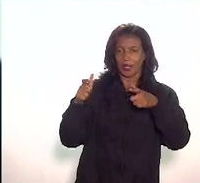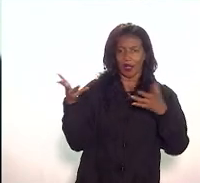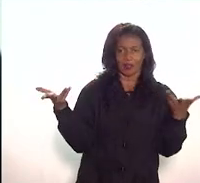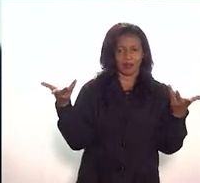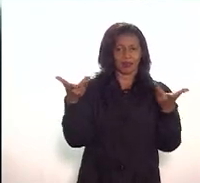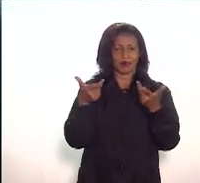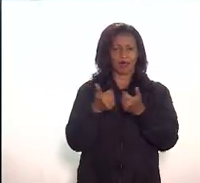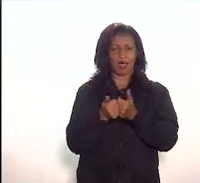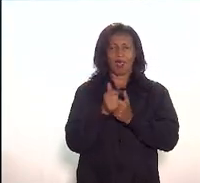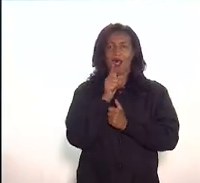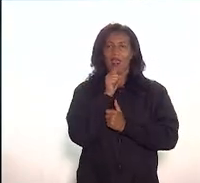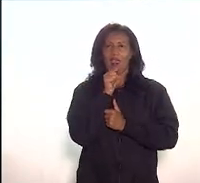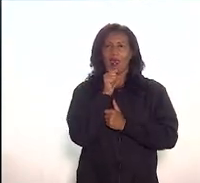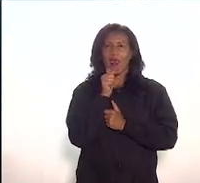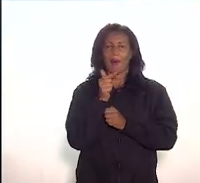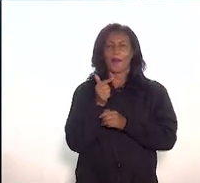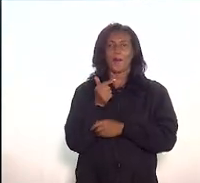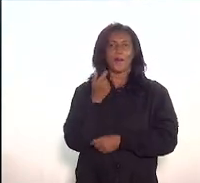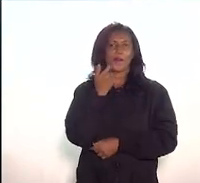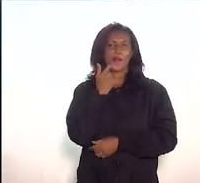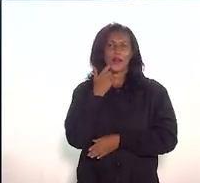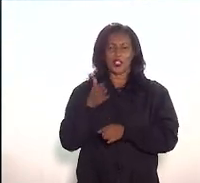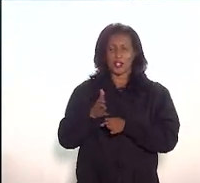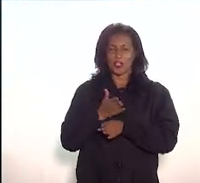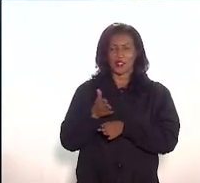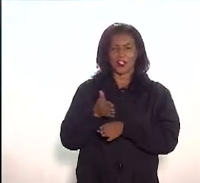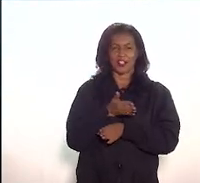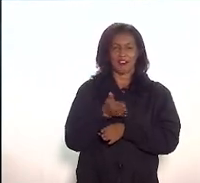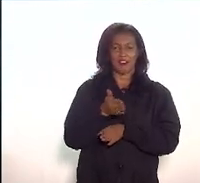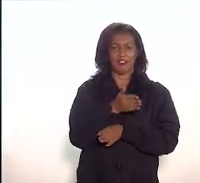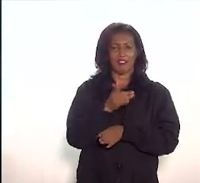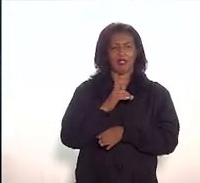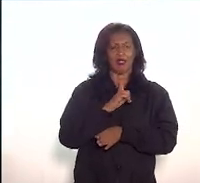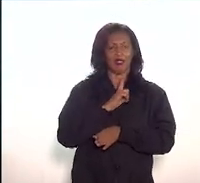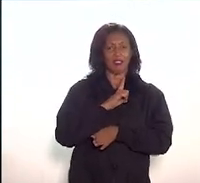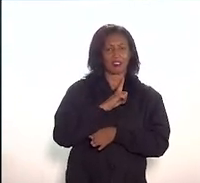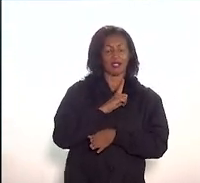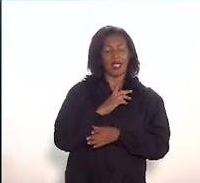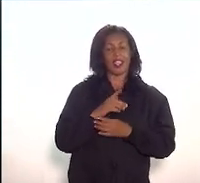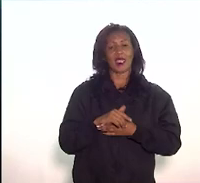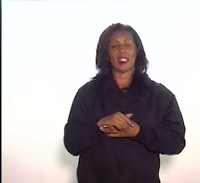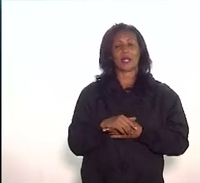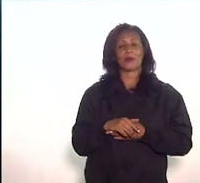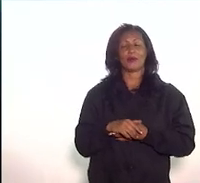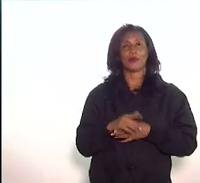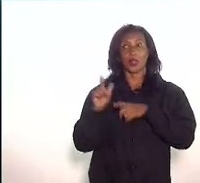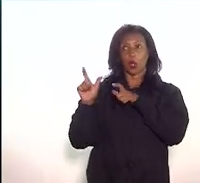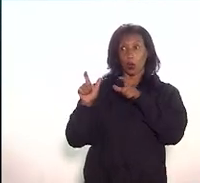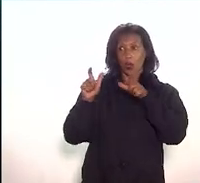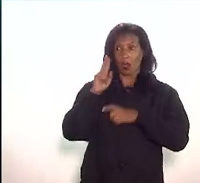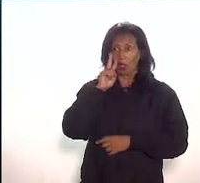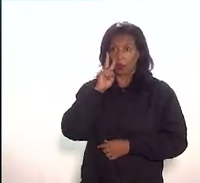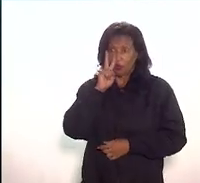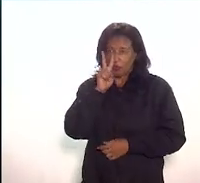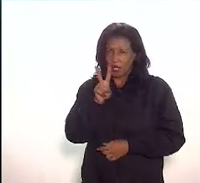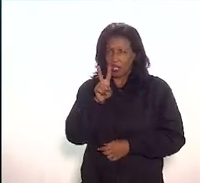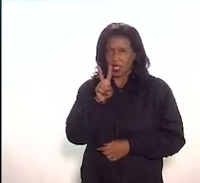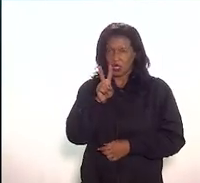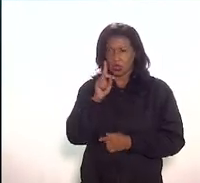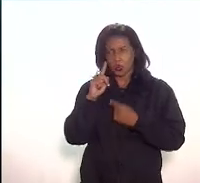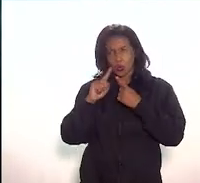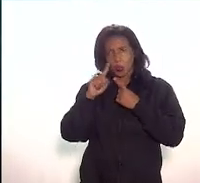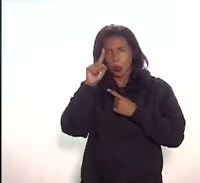o aquário, coisas dessa natureza, mas, por exemplo, tem um problema que eu vejo é que o custo para se